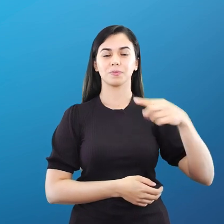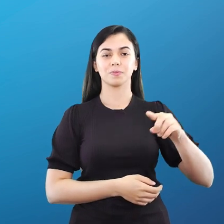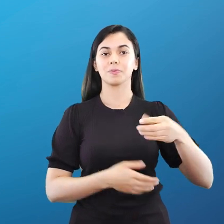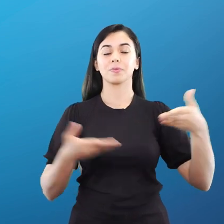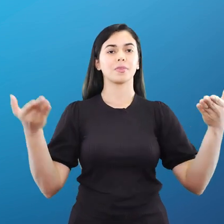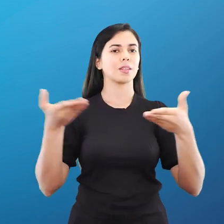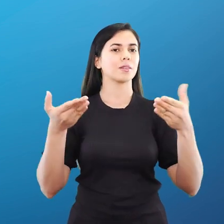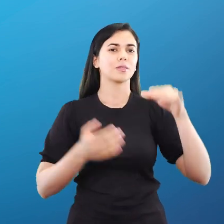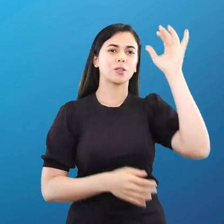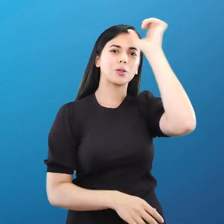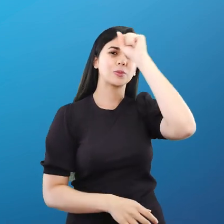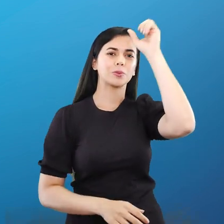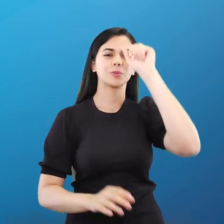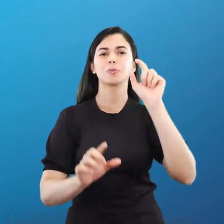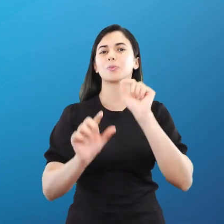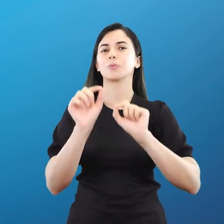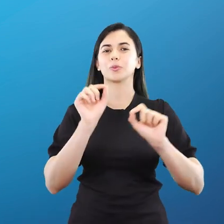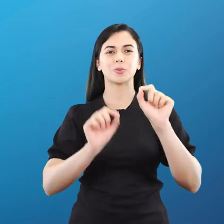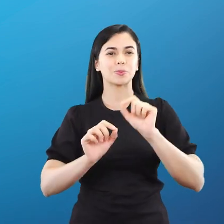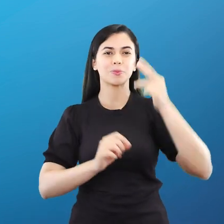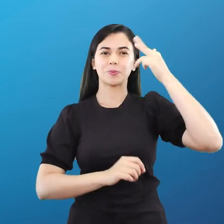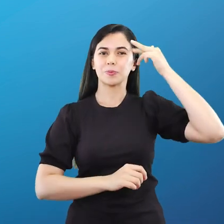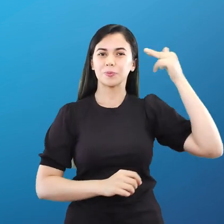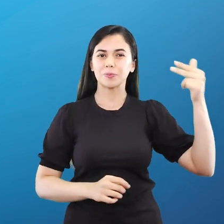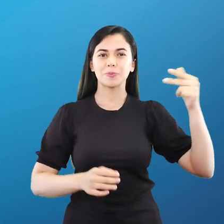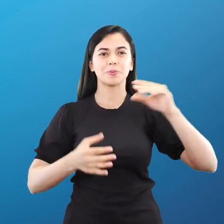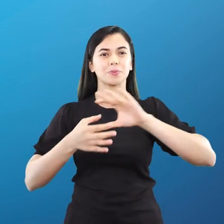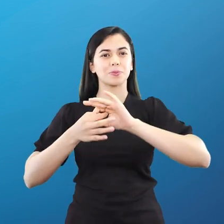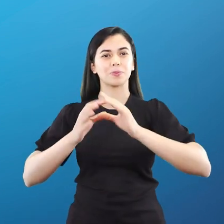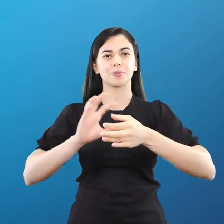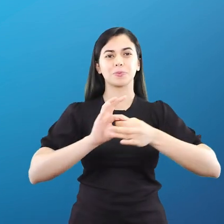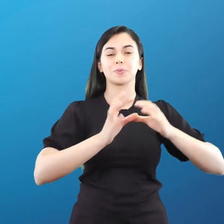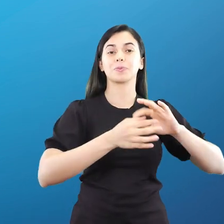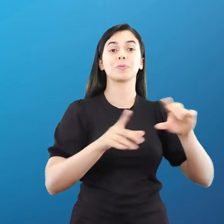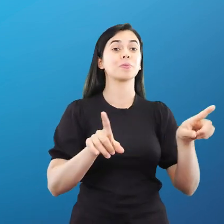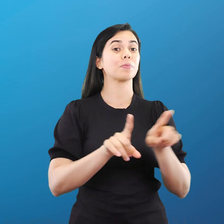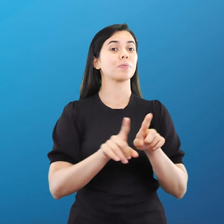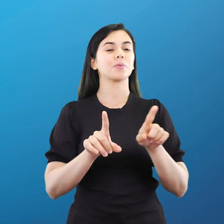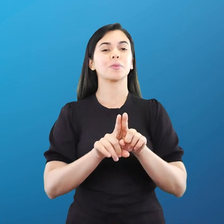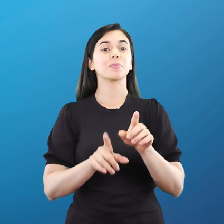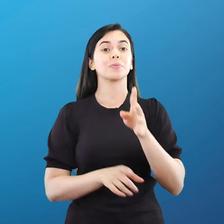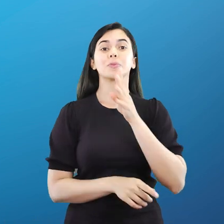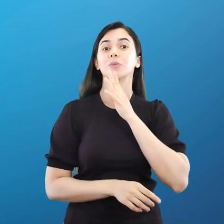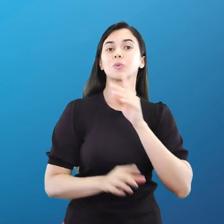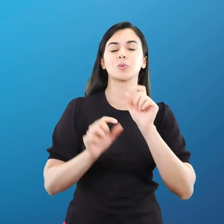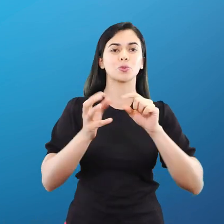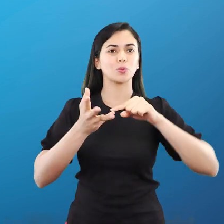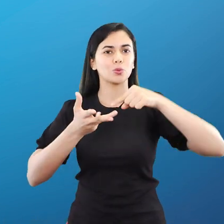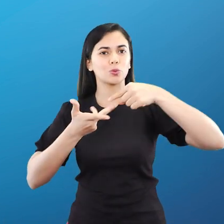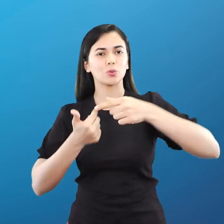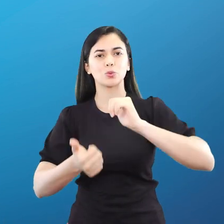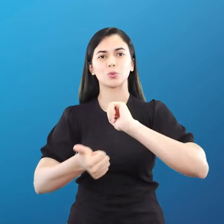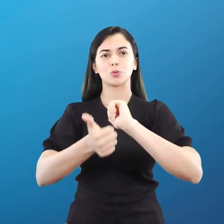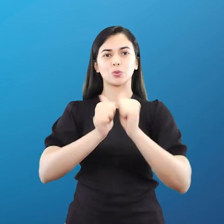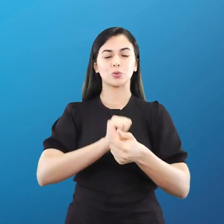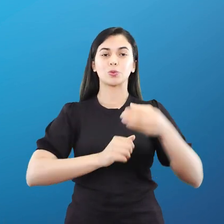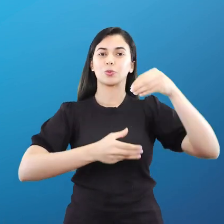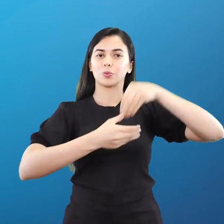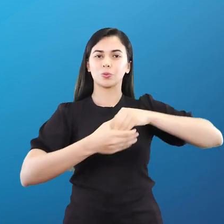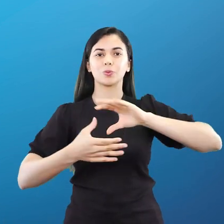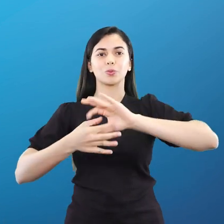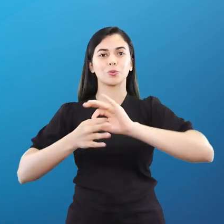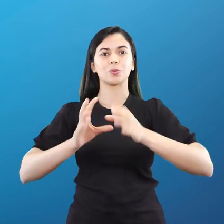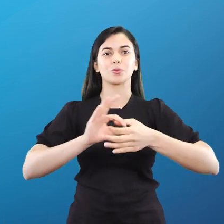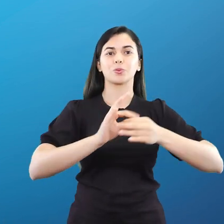aprender um pouco sobre a história dos Jogos Olímpicos e conhecer as modalidades que vão estar presentes